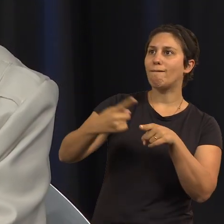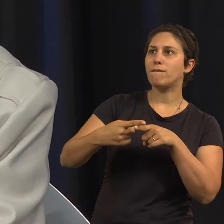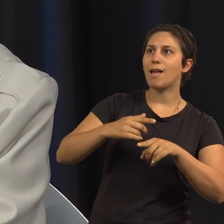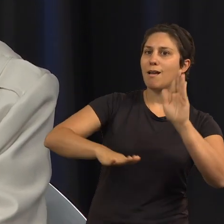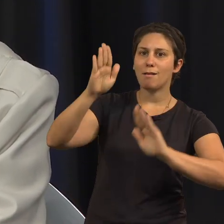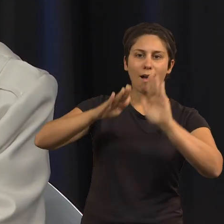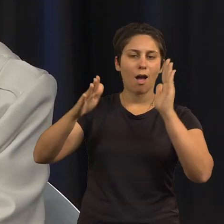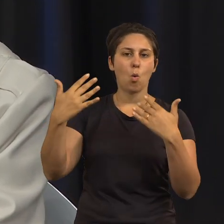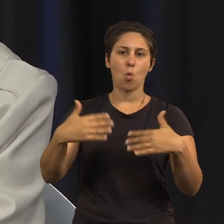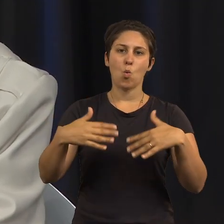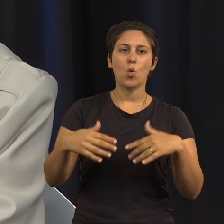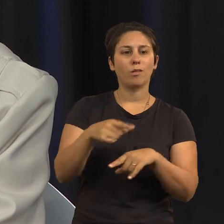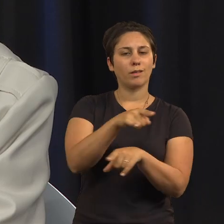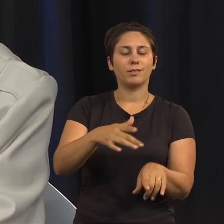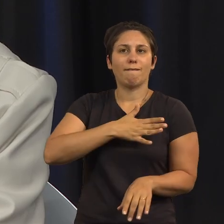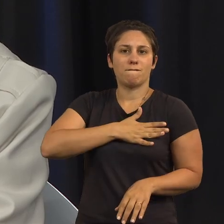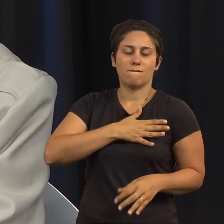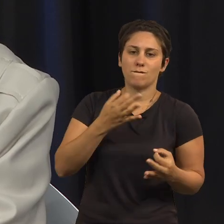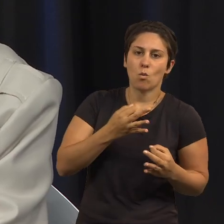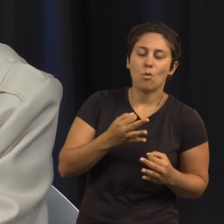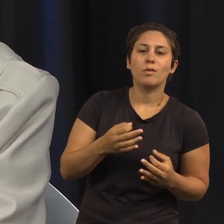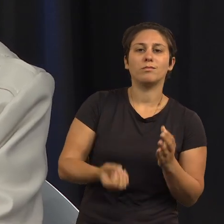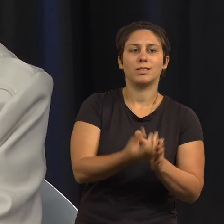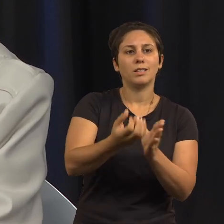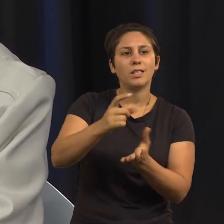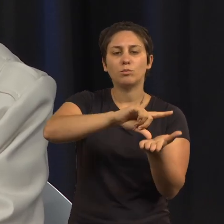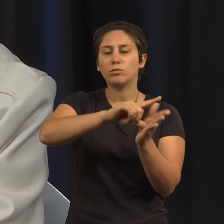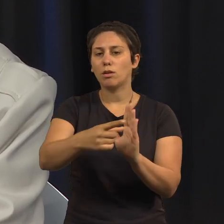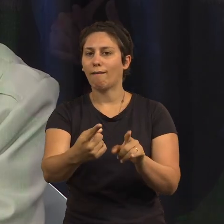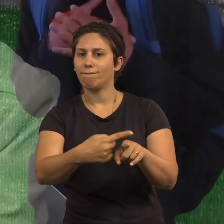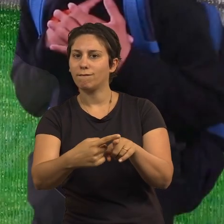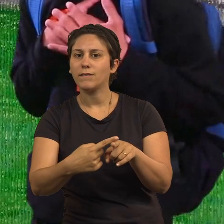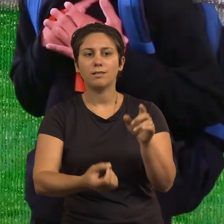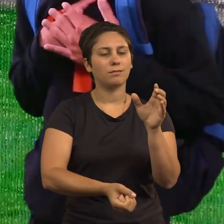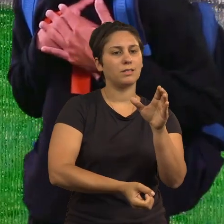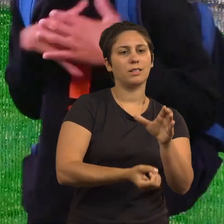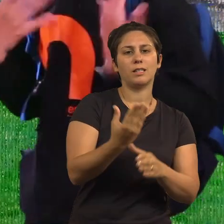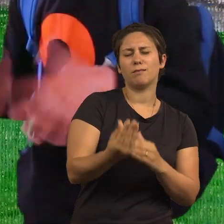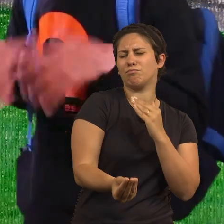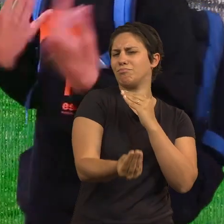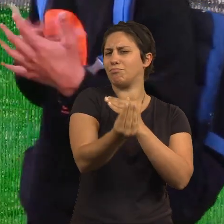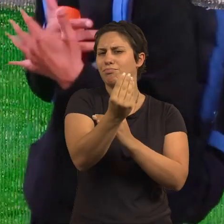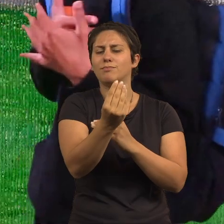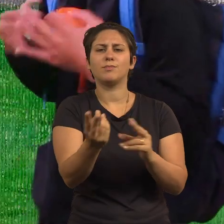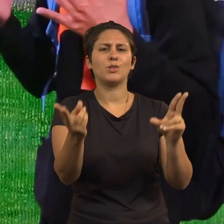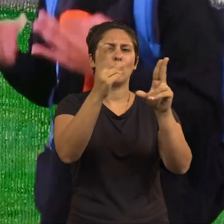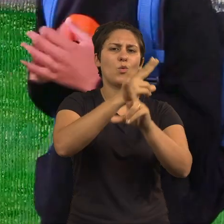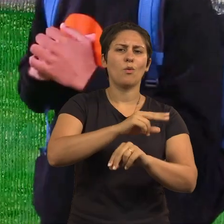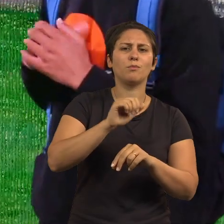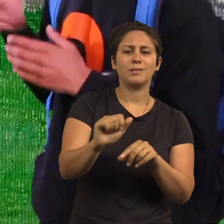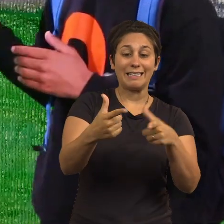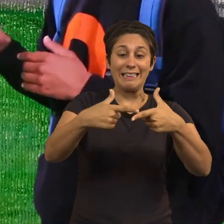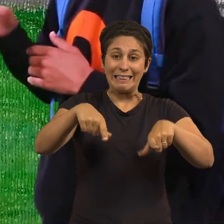muito e fizeram projetos muito interessantes, inovadores nesta língua e neste ensino desta língua e tenho a certeza